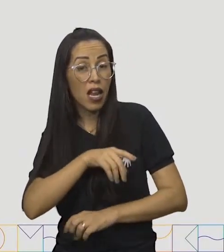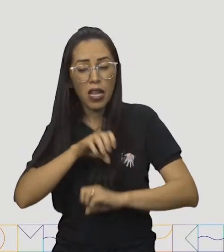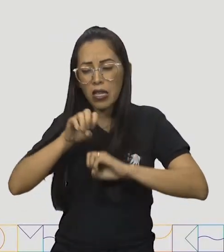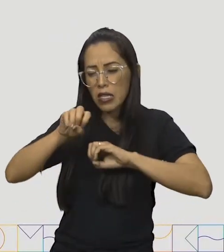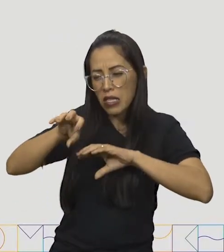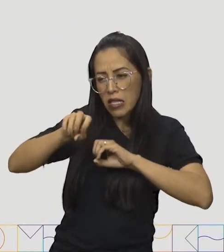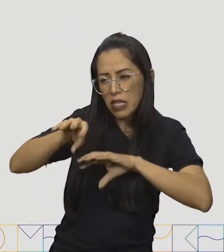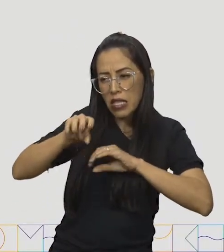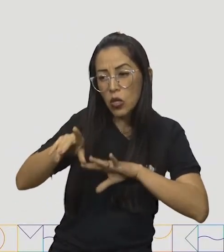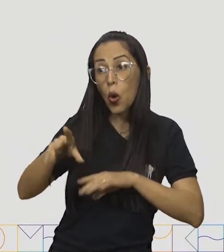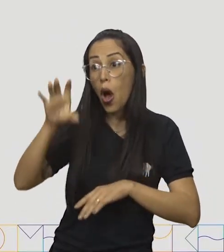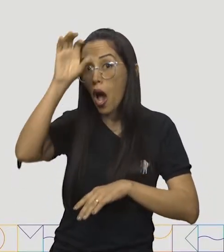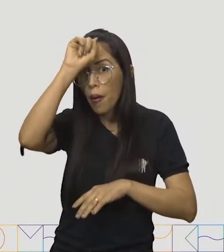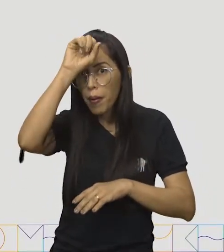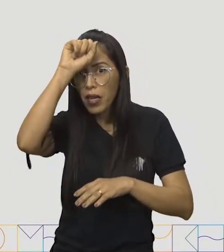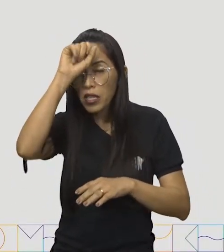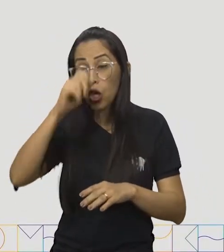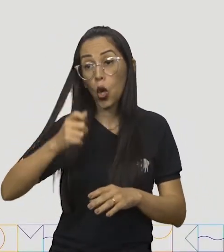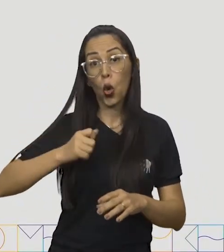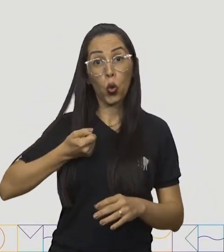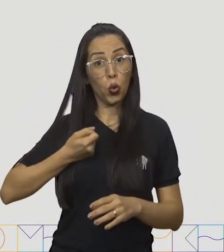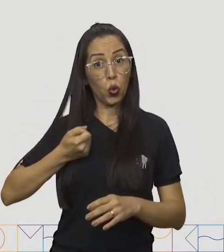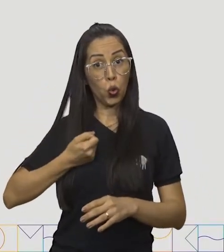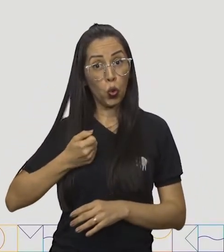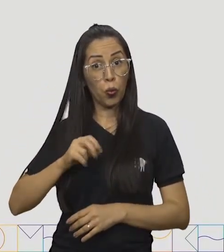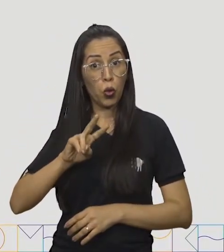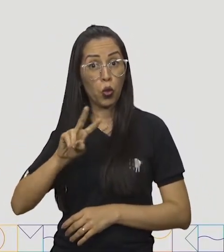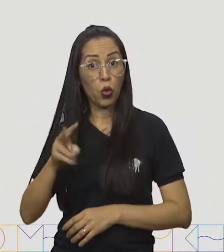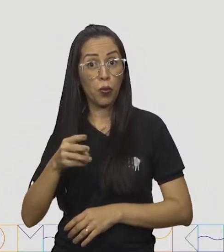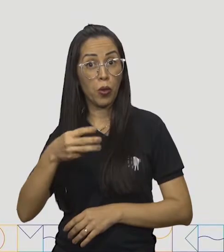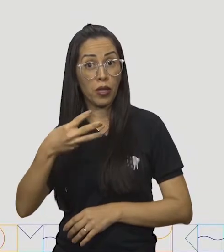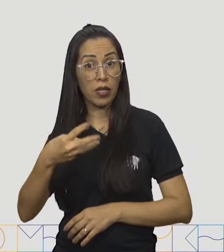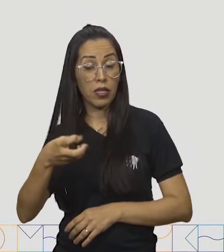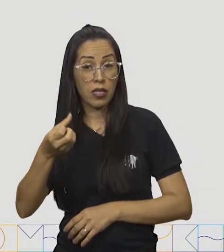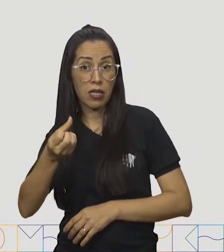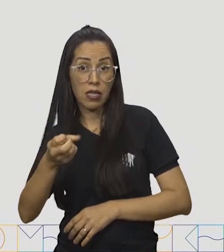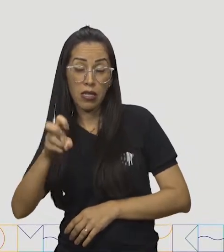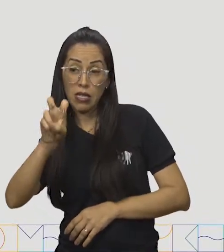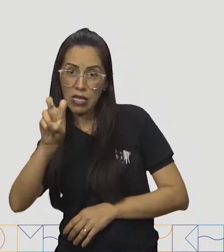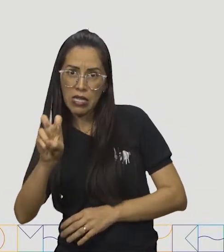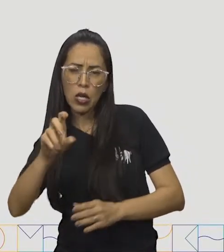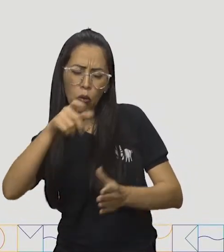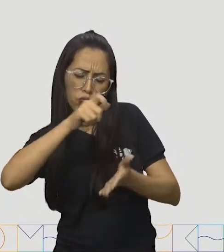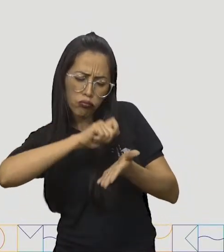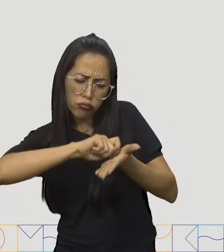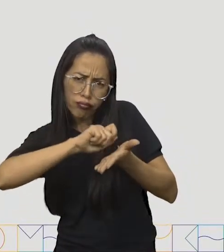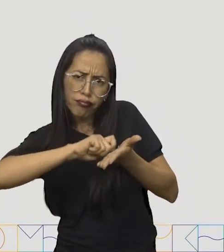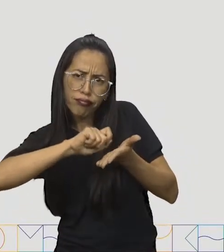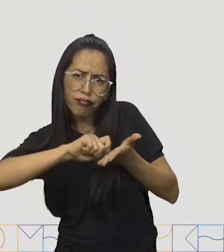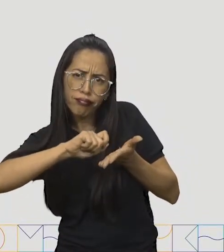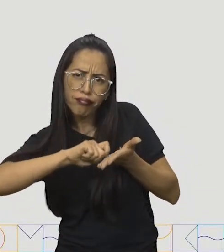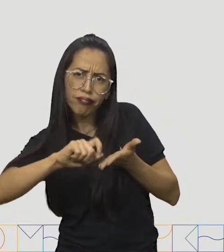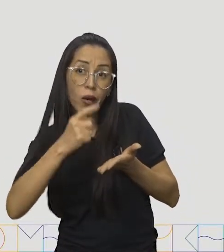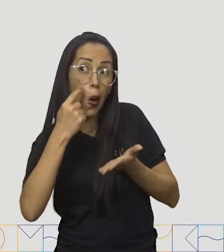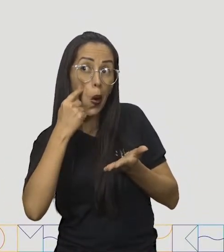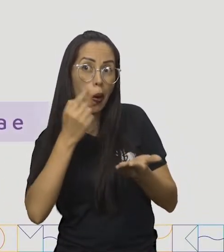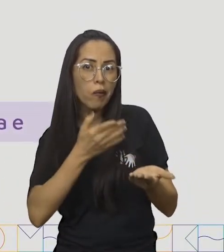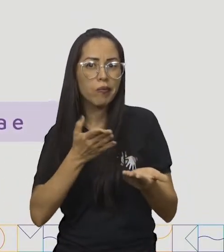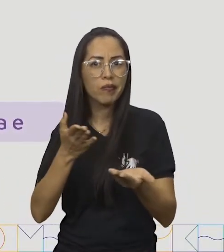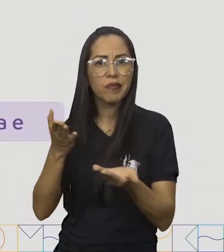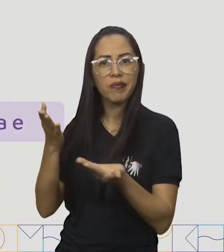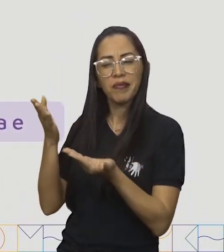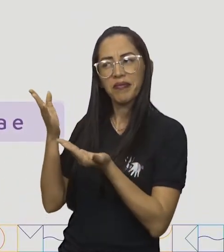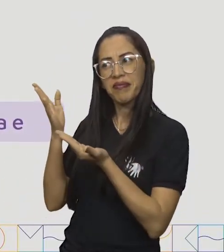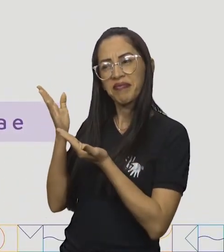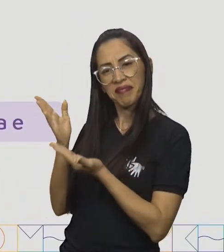a escrita por extensos. Do número 2365, foi escrito dessa maneira. Dois